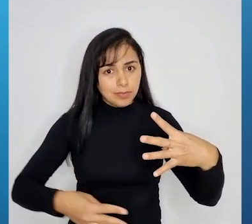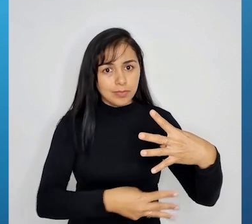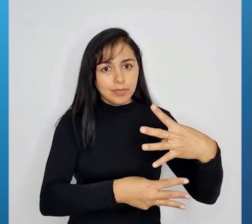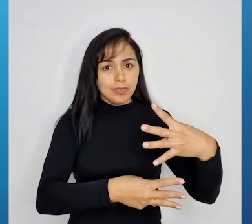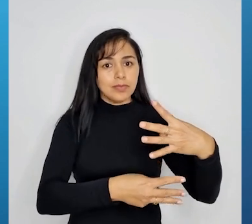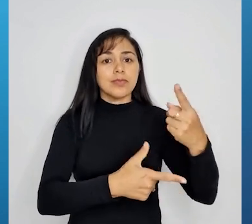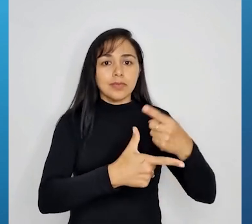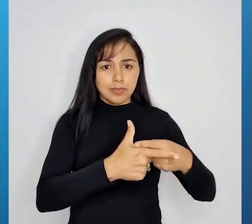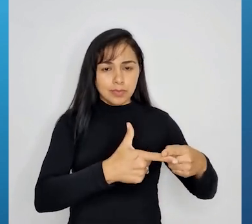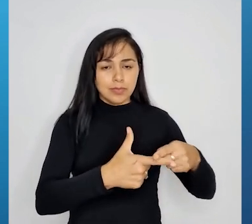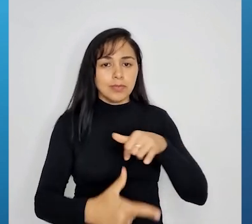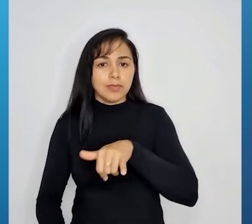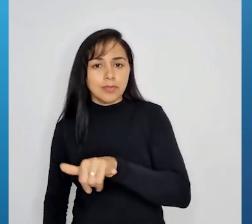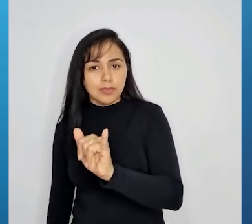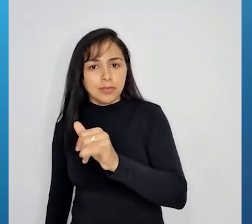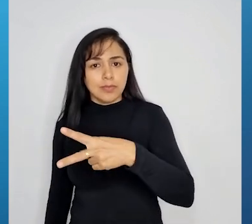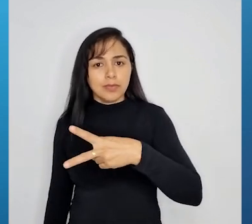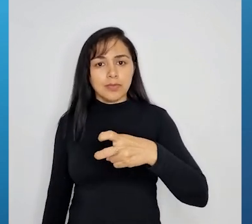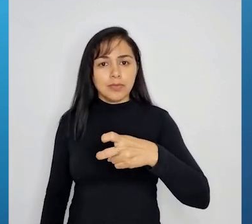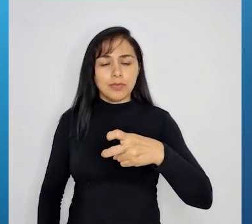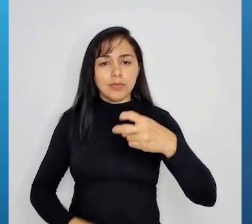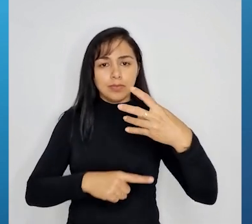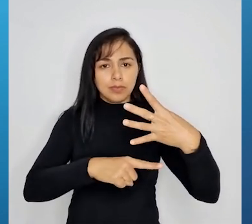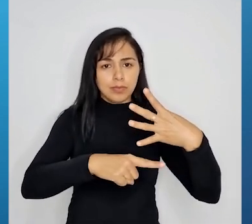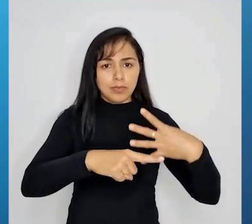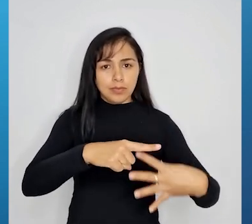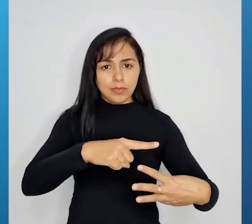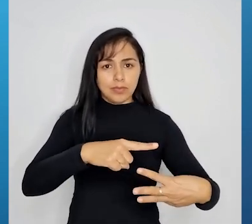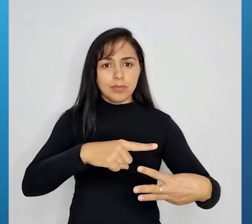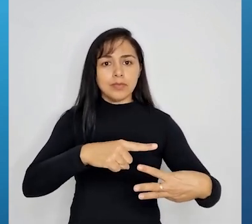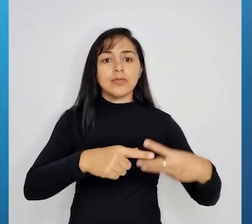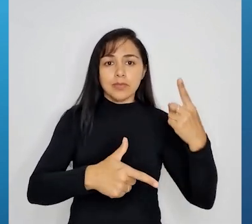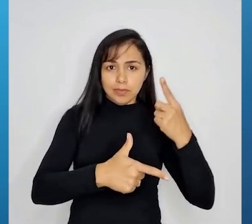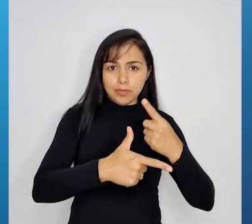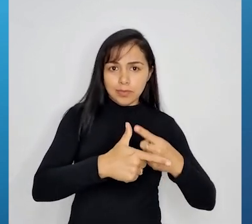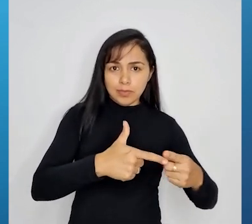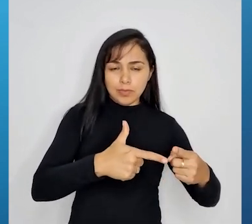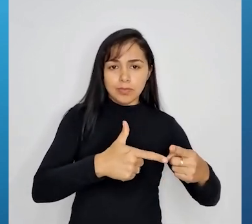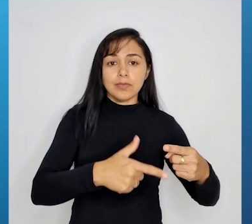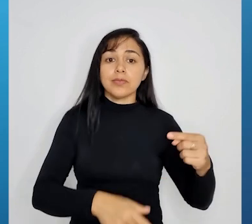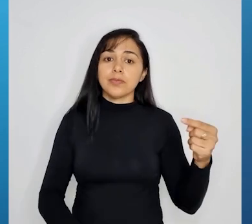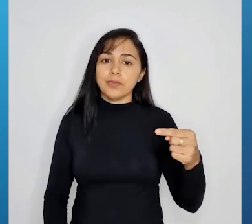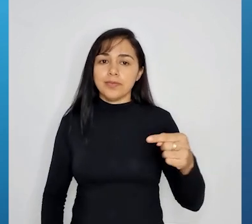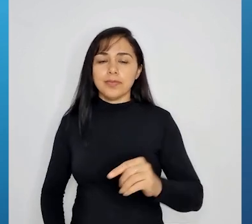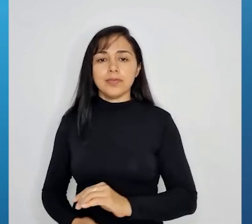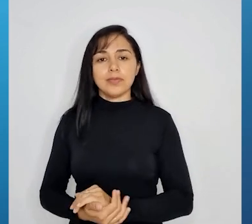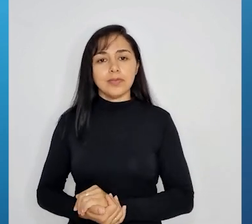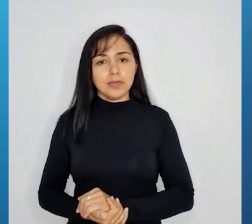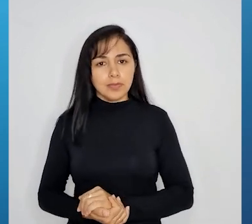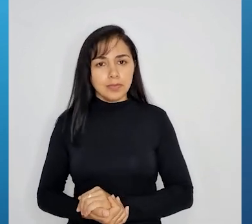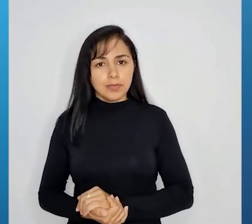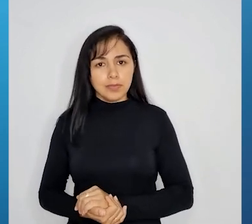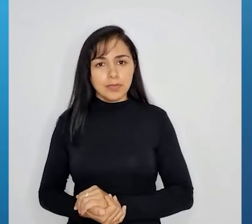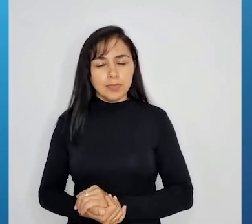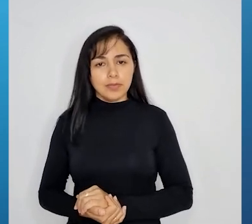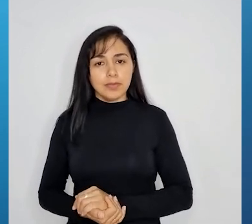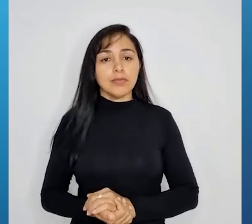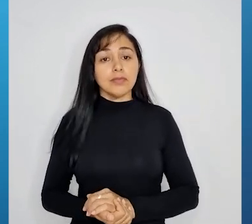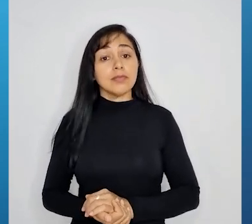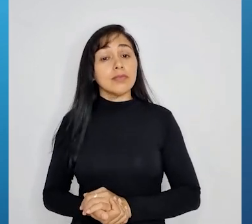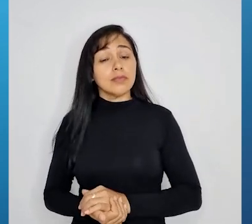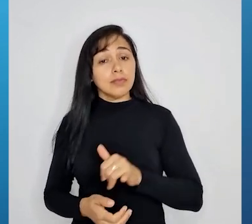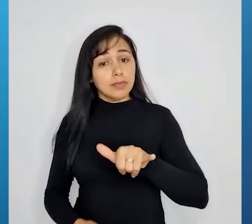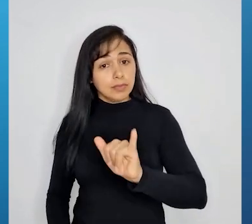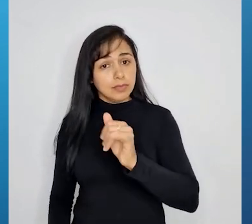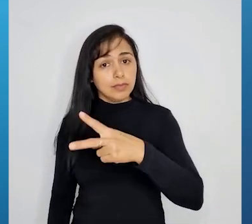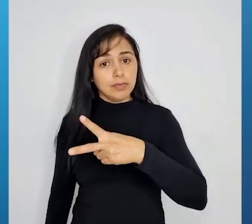dividindo. Então, y vai ser igual a 4 sobre 3 negativo, né? Então, nós temos aqui que y é